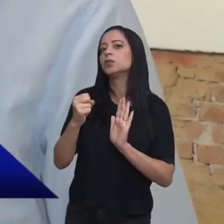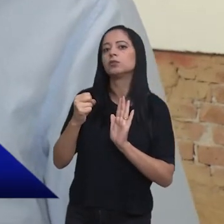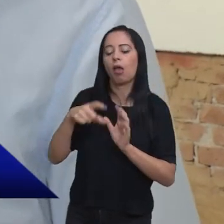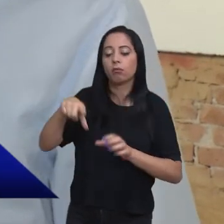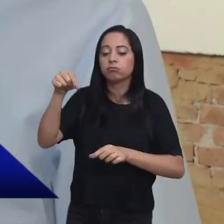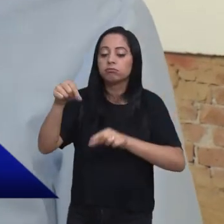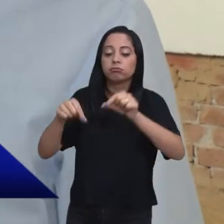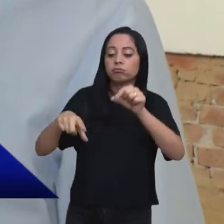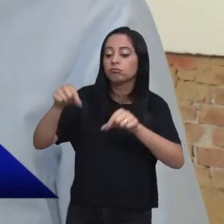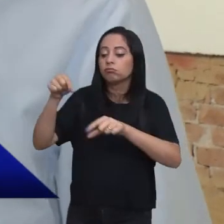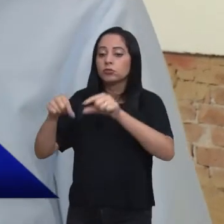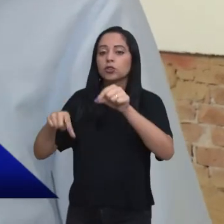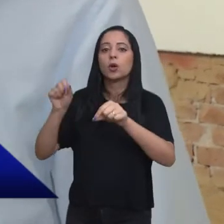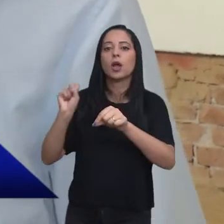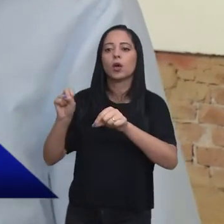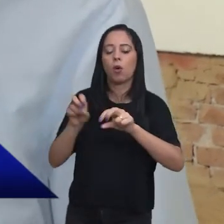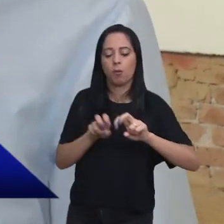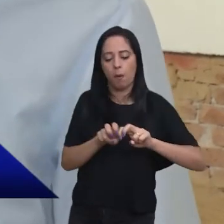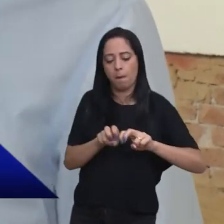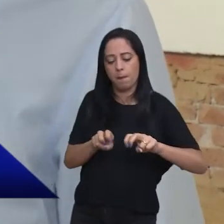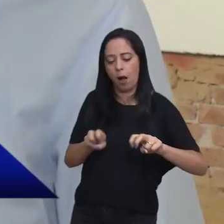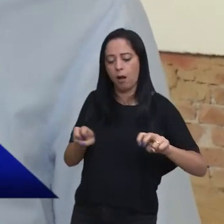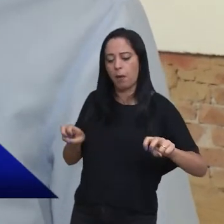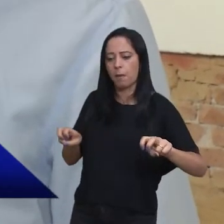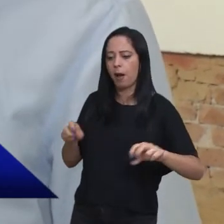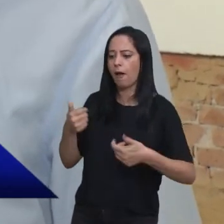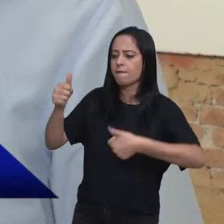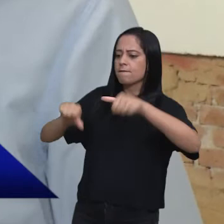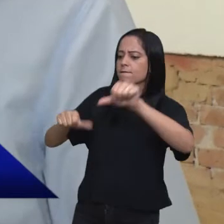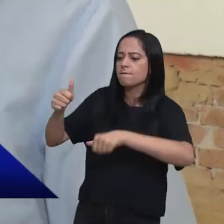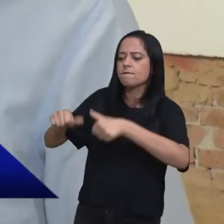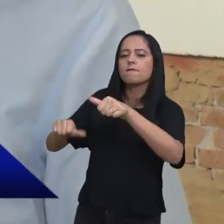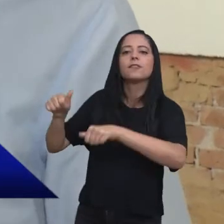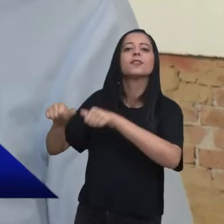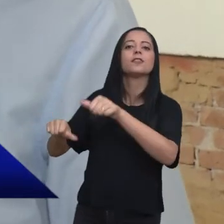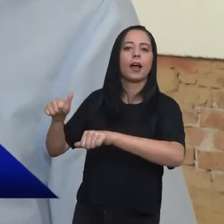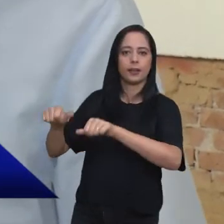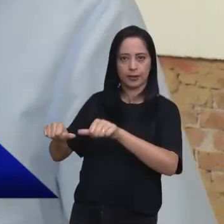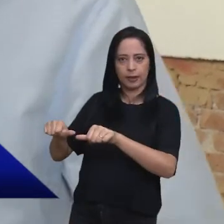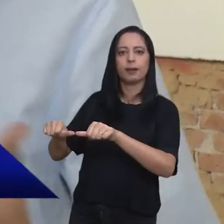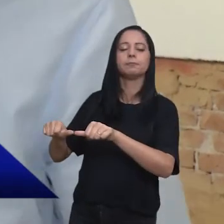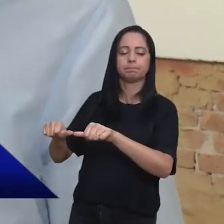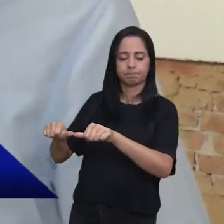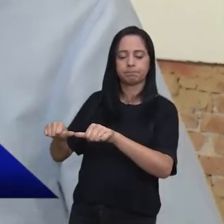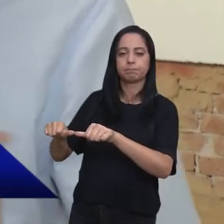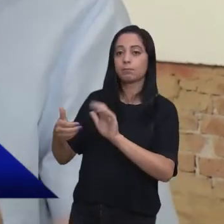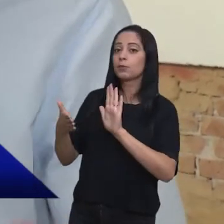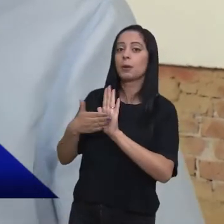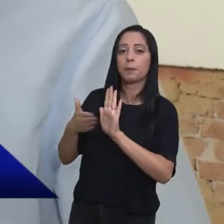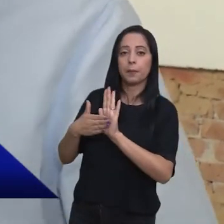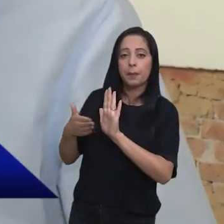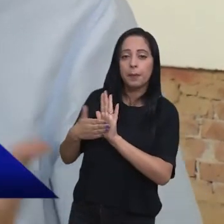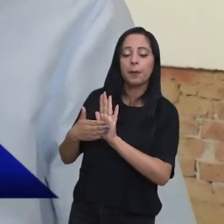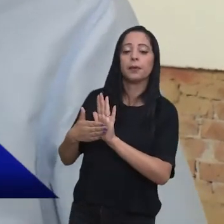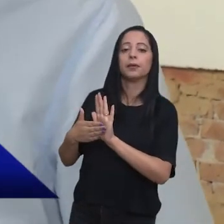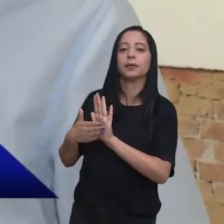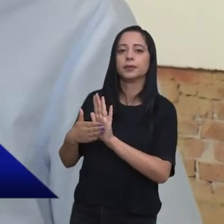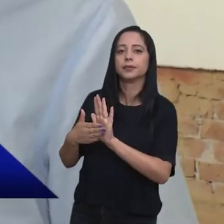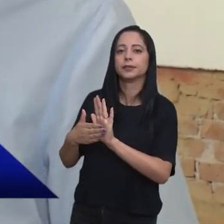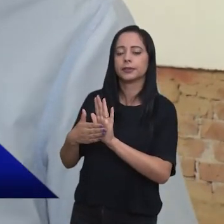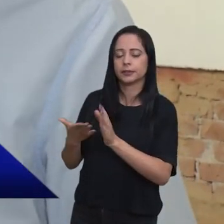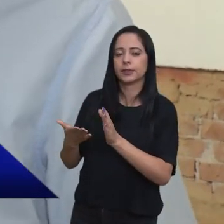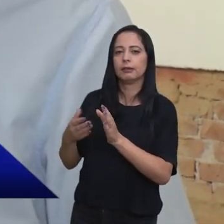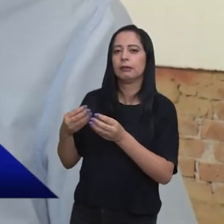vão ser selecionados por meio de uma banca de técnicos externos e internos, que vão avaliar a proposta, a